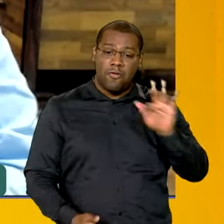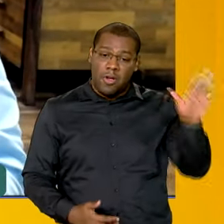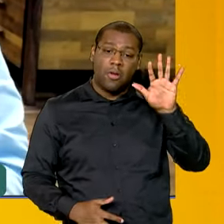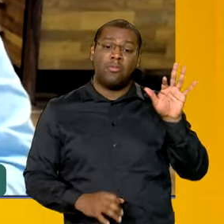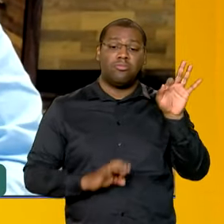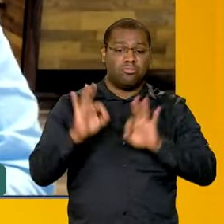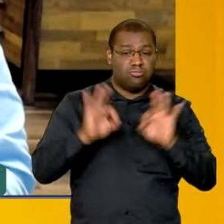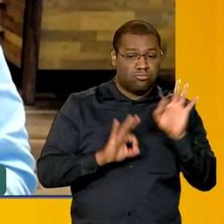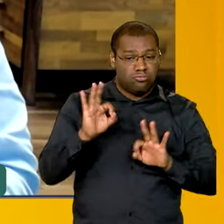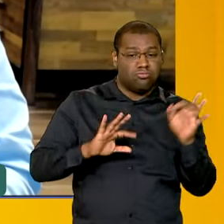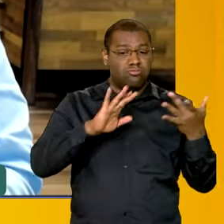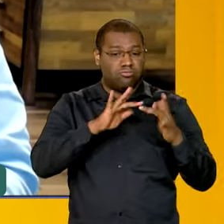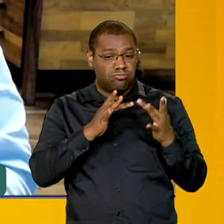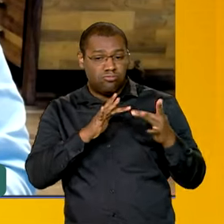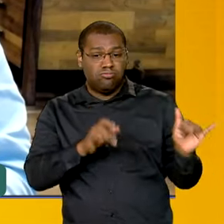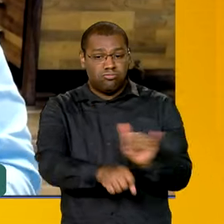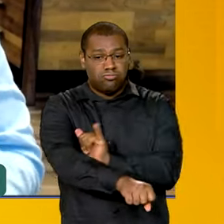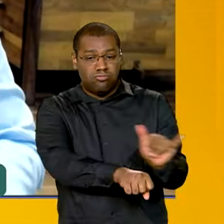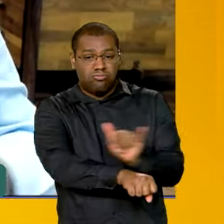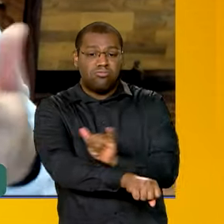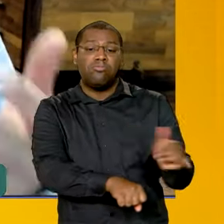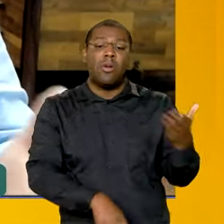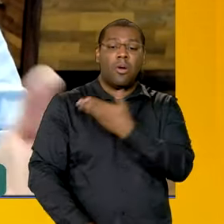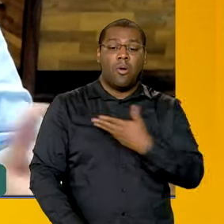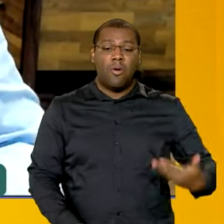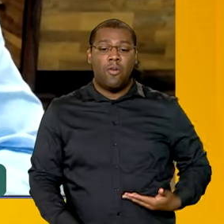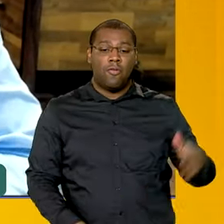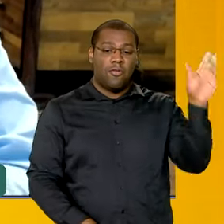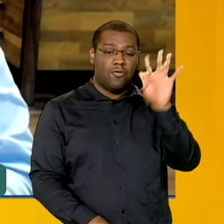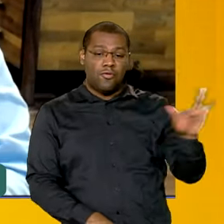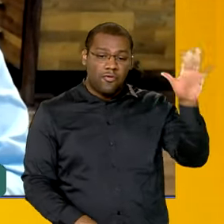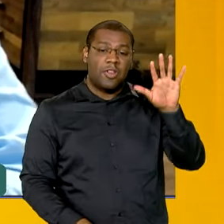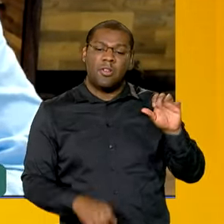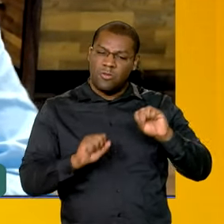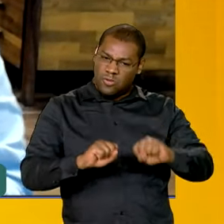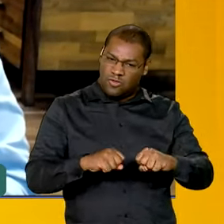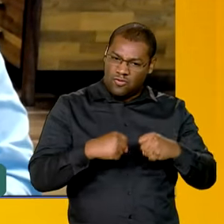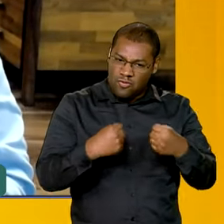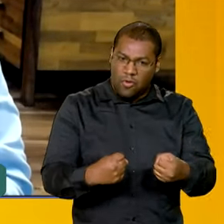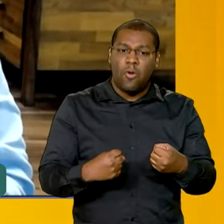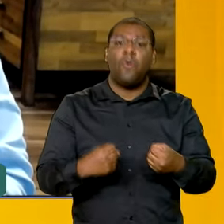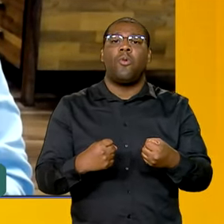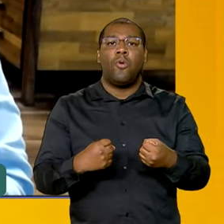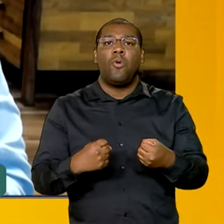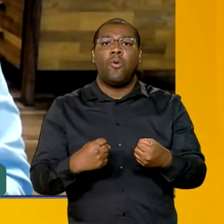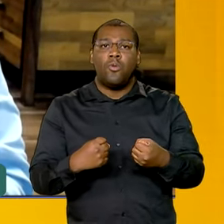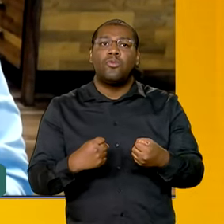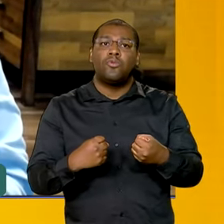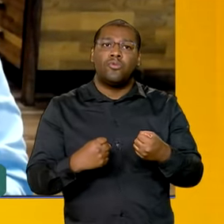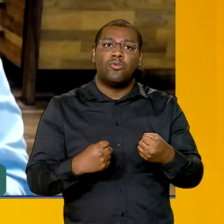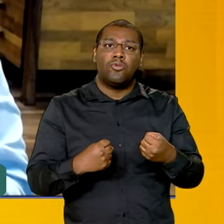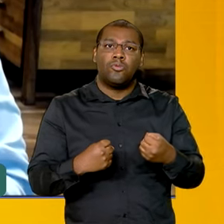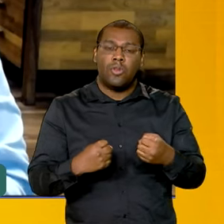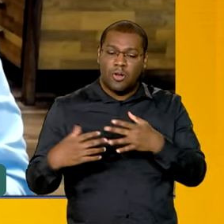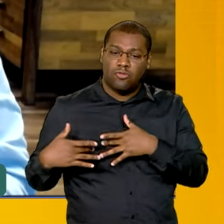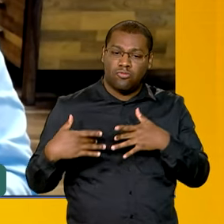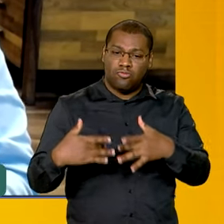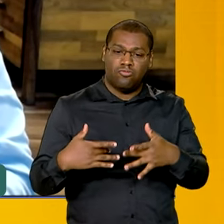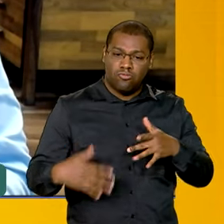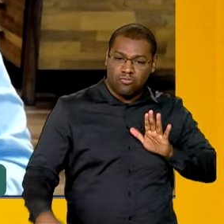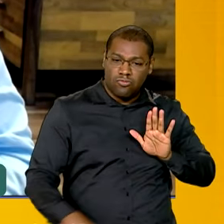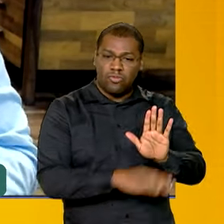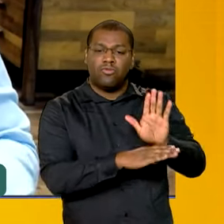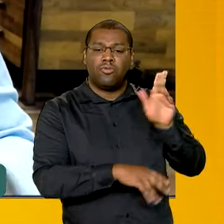o governo federal julgou muito pesado na solidariedade ao povo gaúcho, a partir